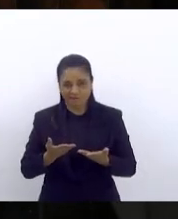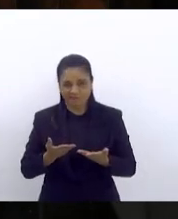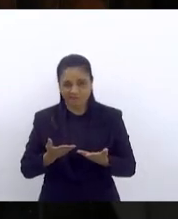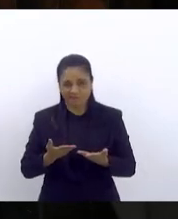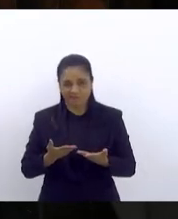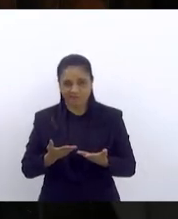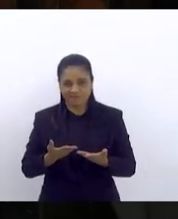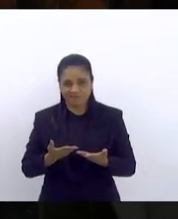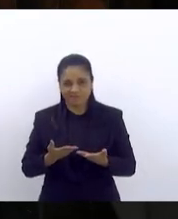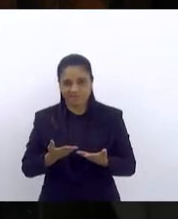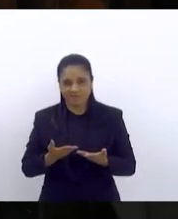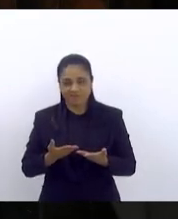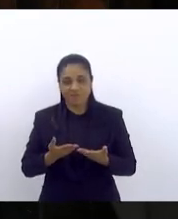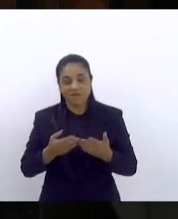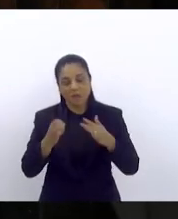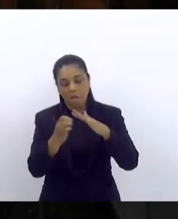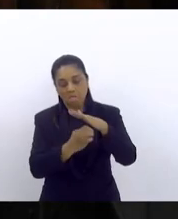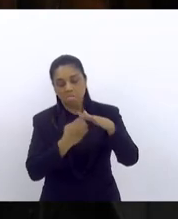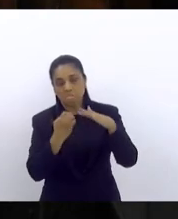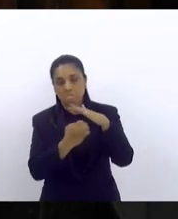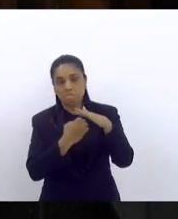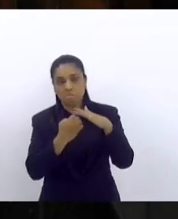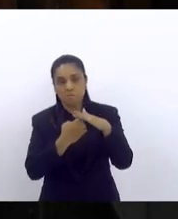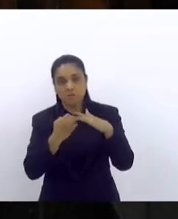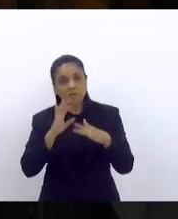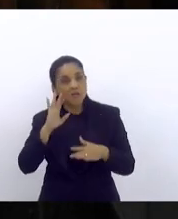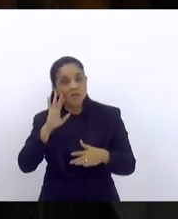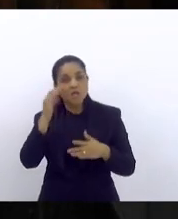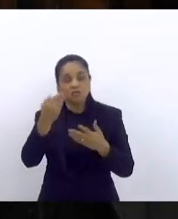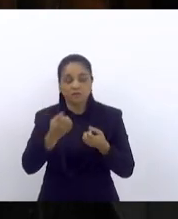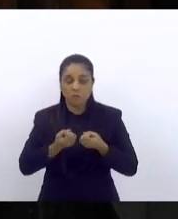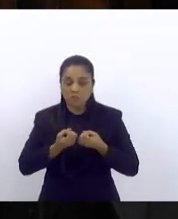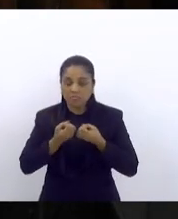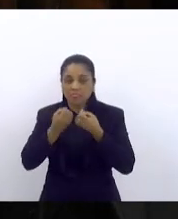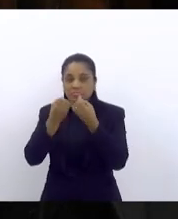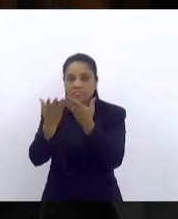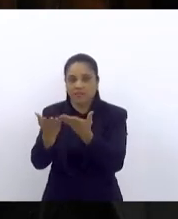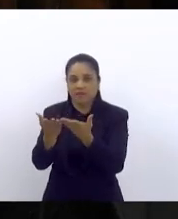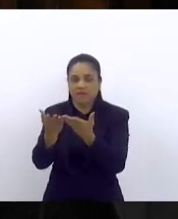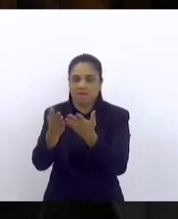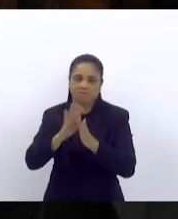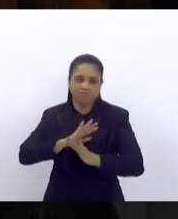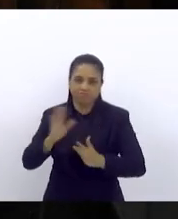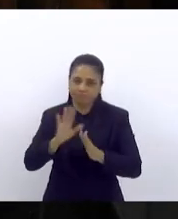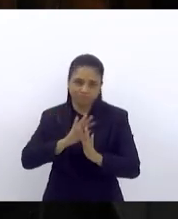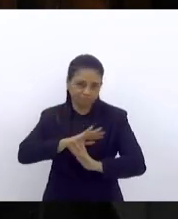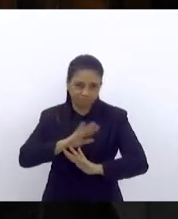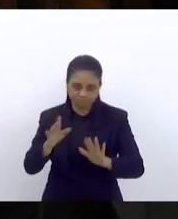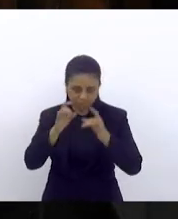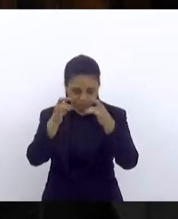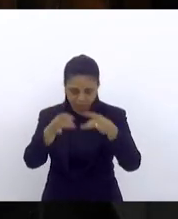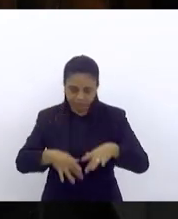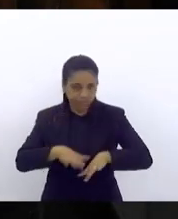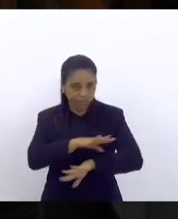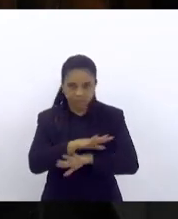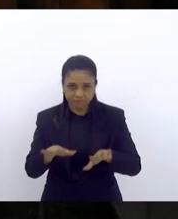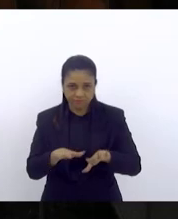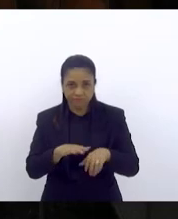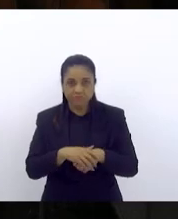a concessionária resolveu entregar a concessão olha